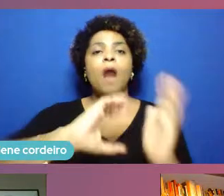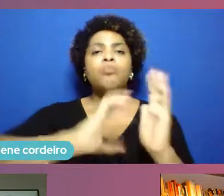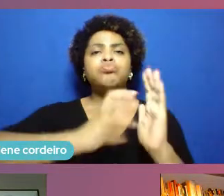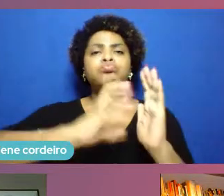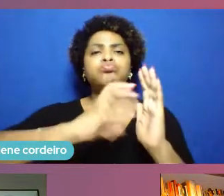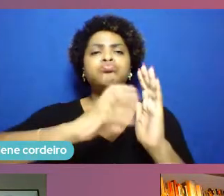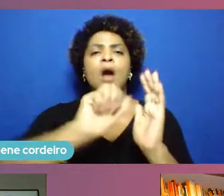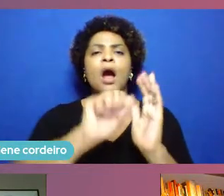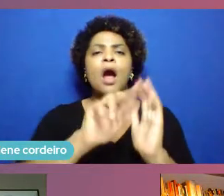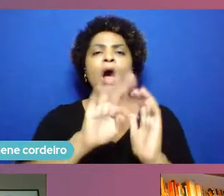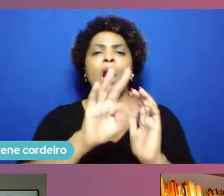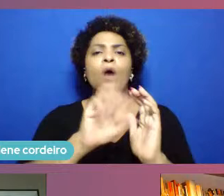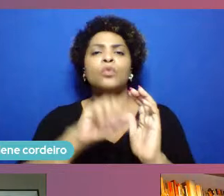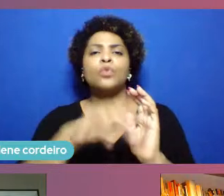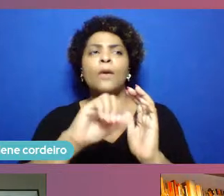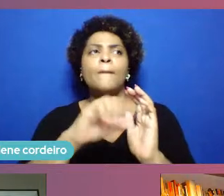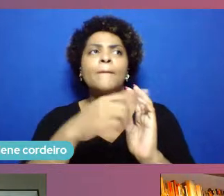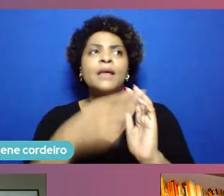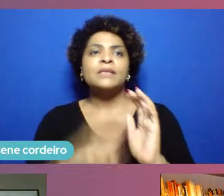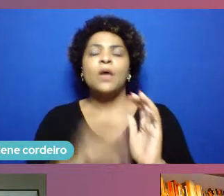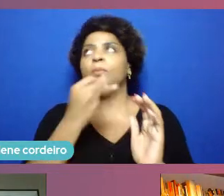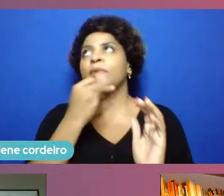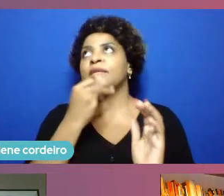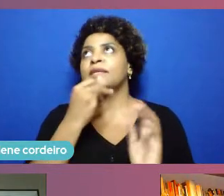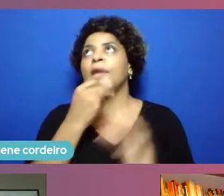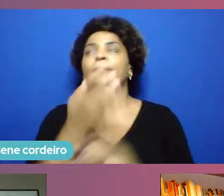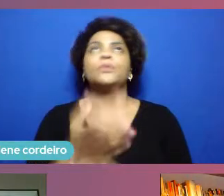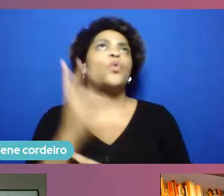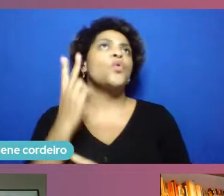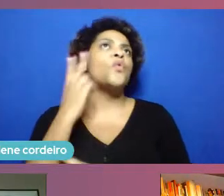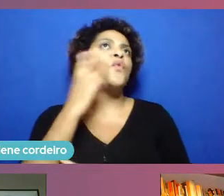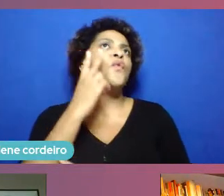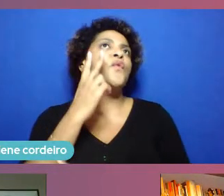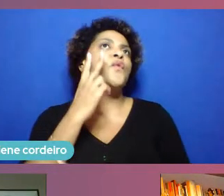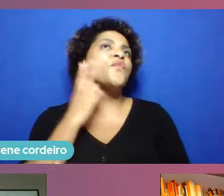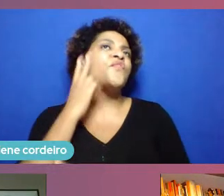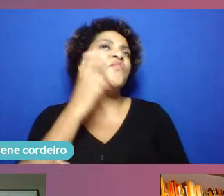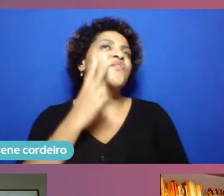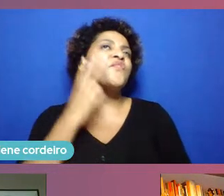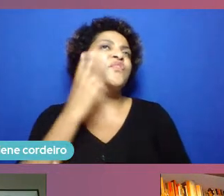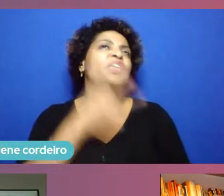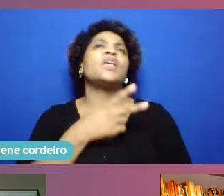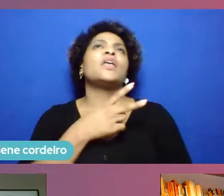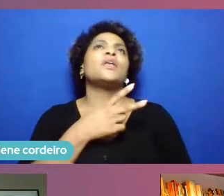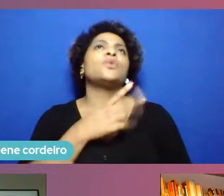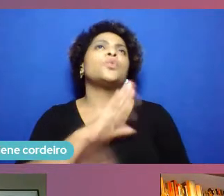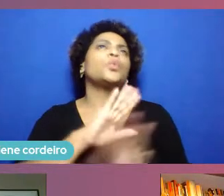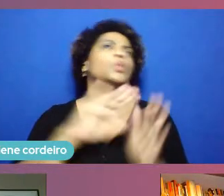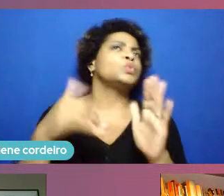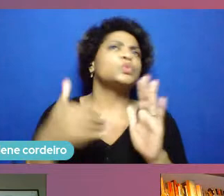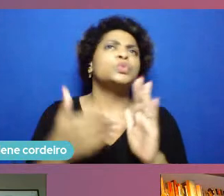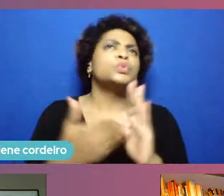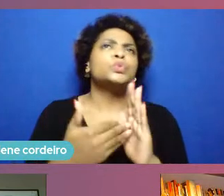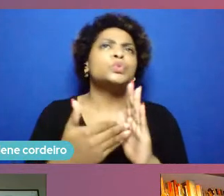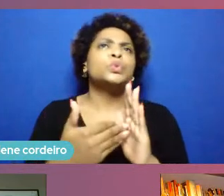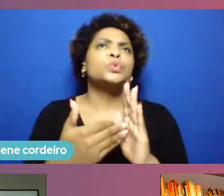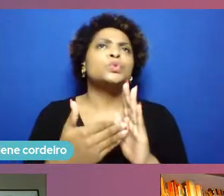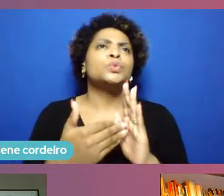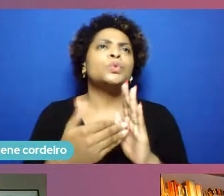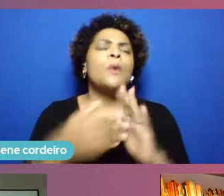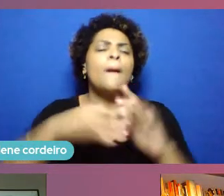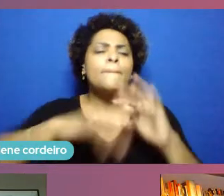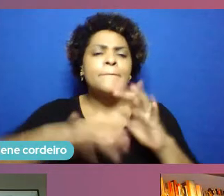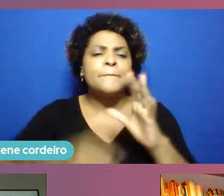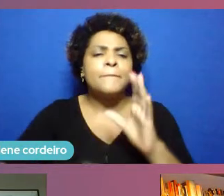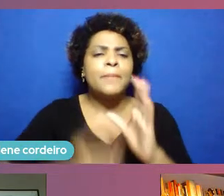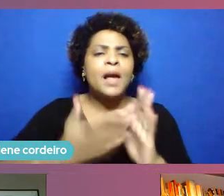a parte de polda de manejo mesmo de todas o plantio de uva próprio